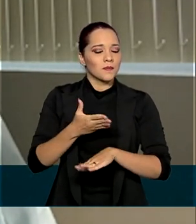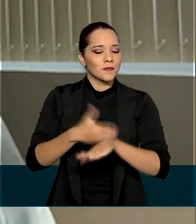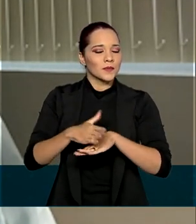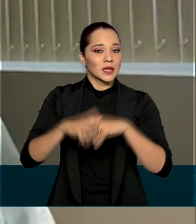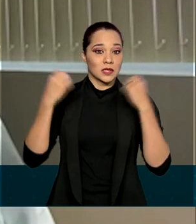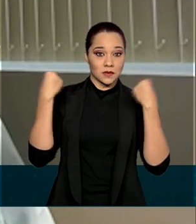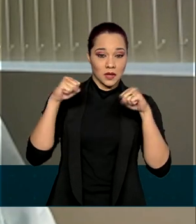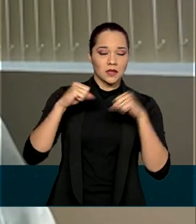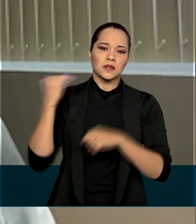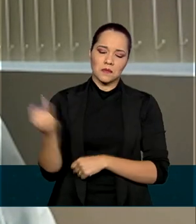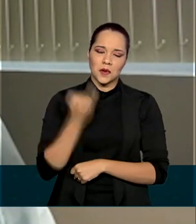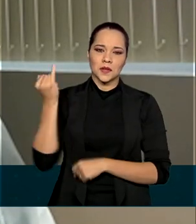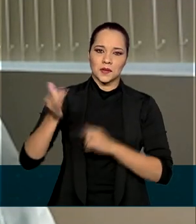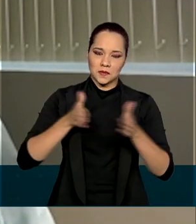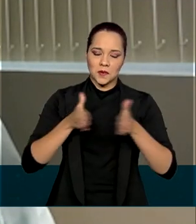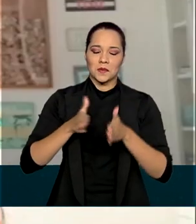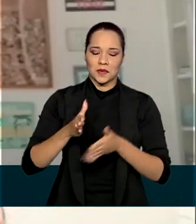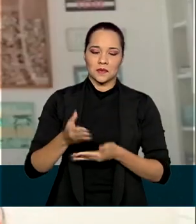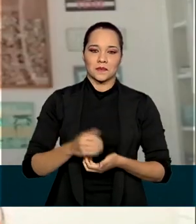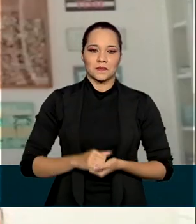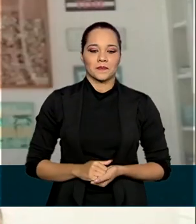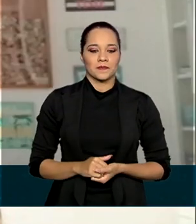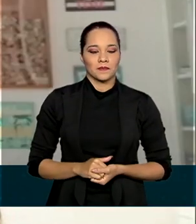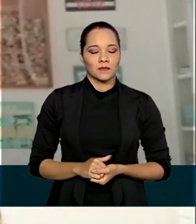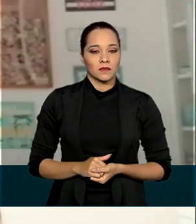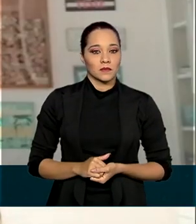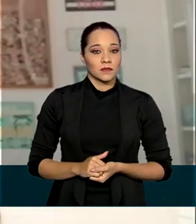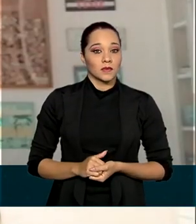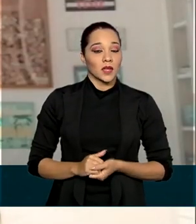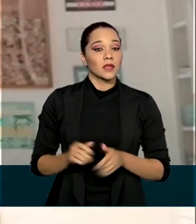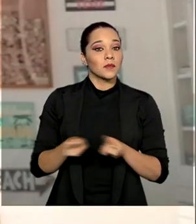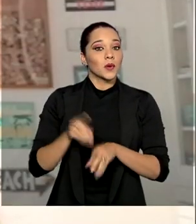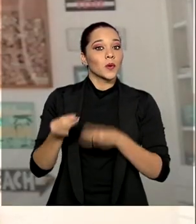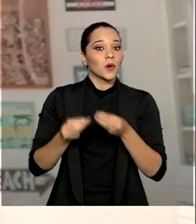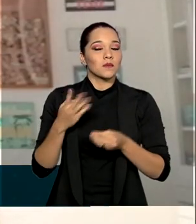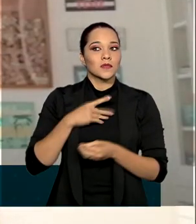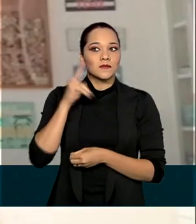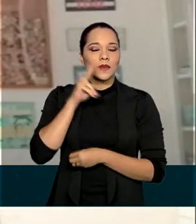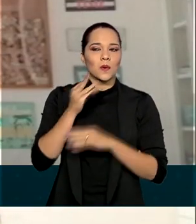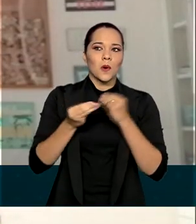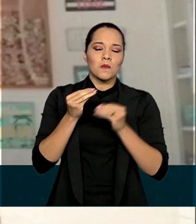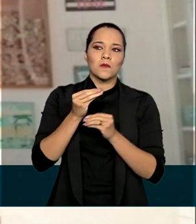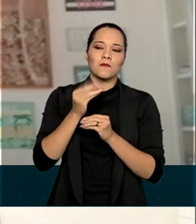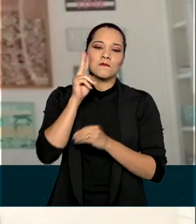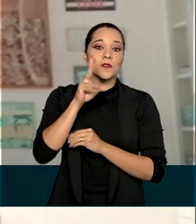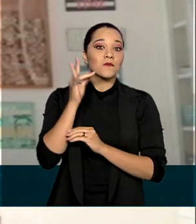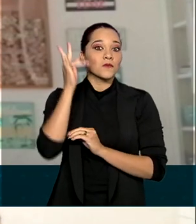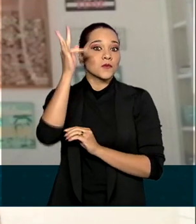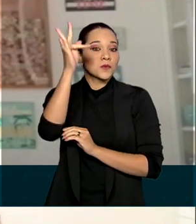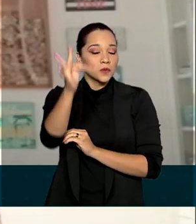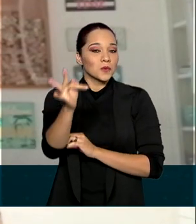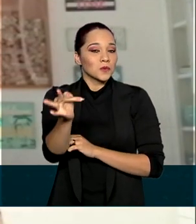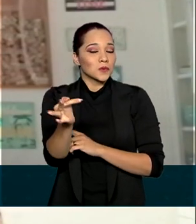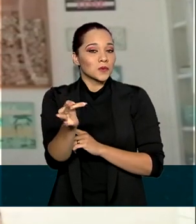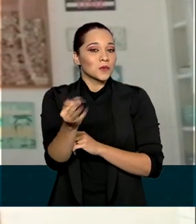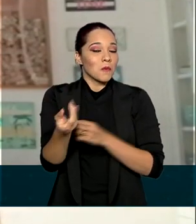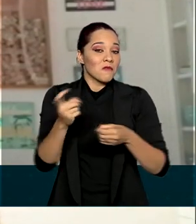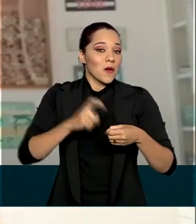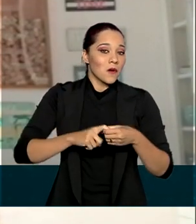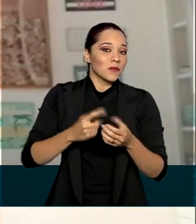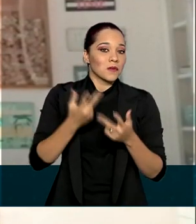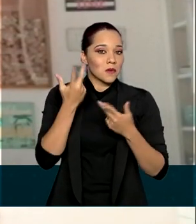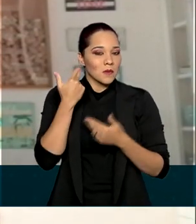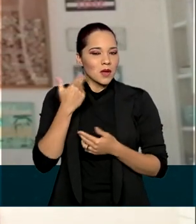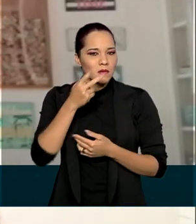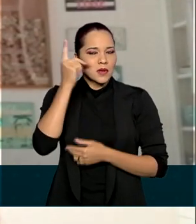física tão importante nesse momento que vivemos. Ela vem como uma forma de a gente vislumbrar um horizonte, para um retorno mais para frente, ou para quem